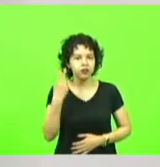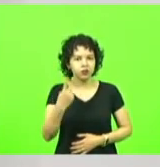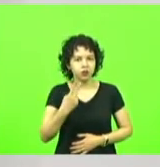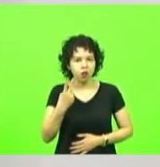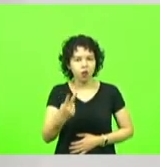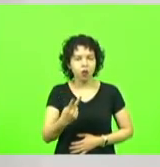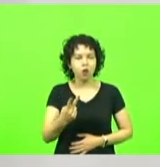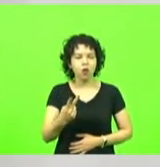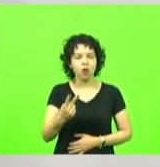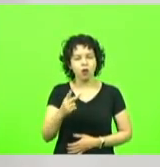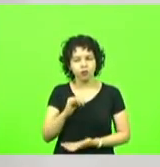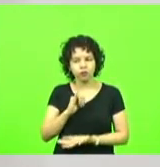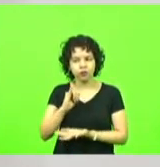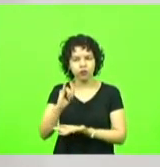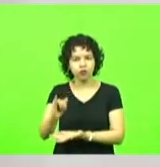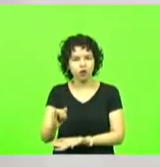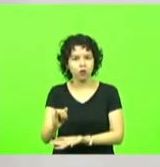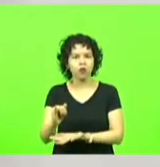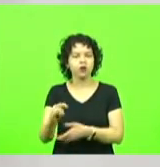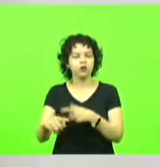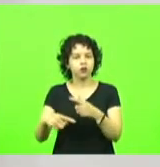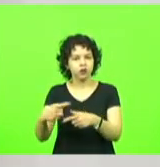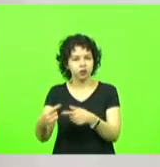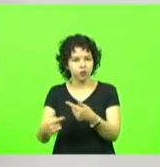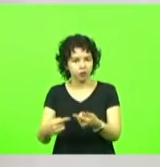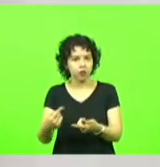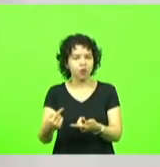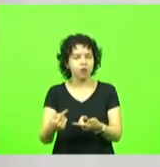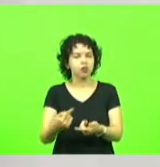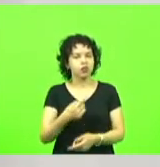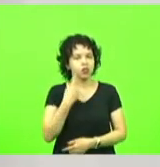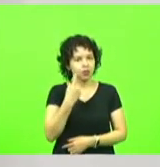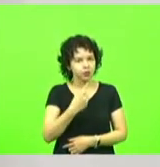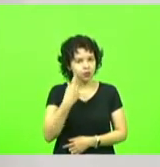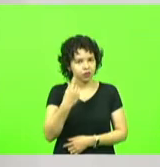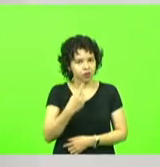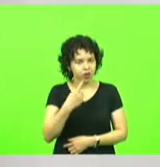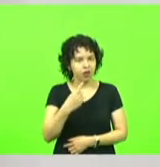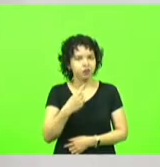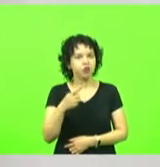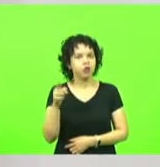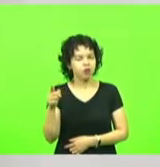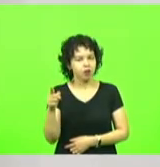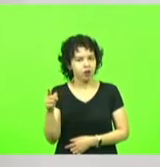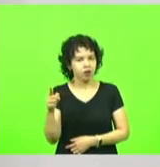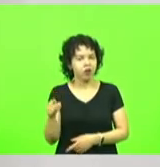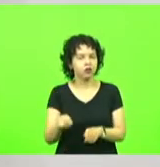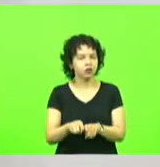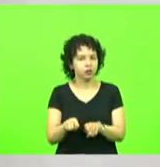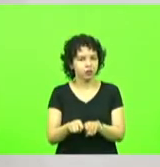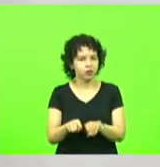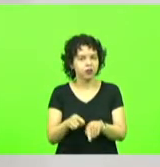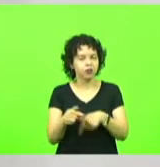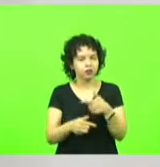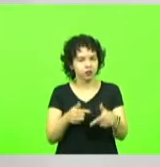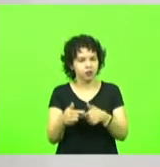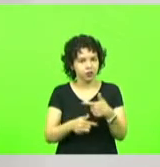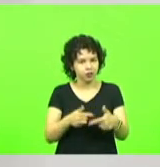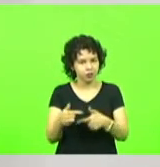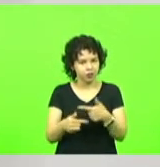acaba trazendo ao deputado para fazer esse trabalho então é muito importante a participação